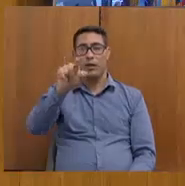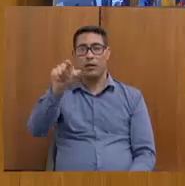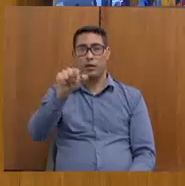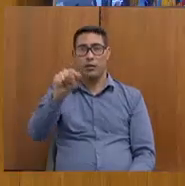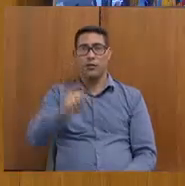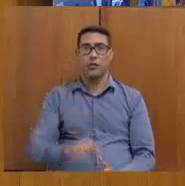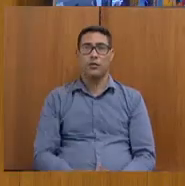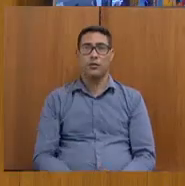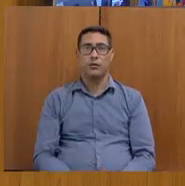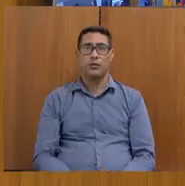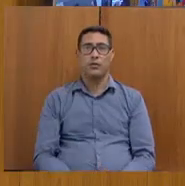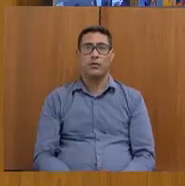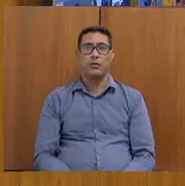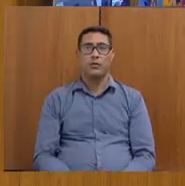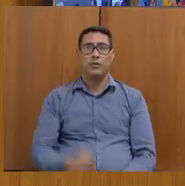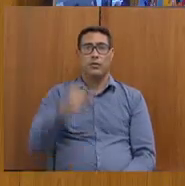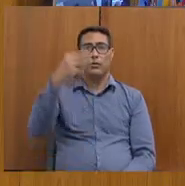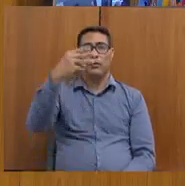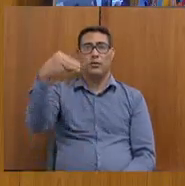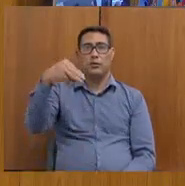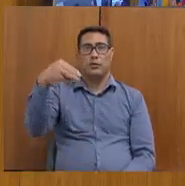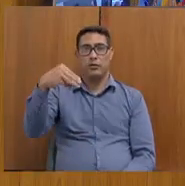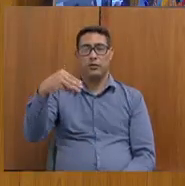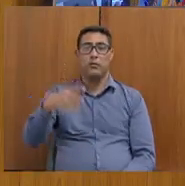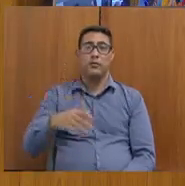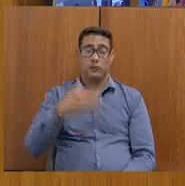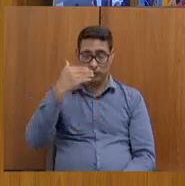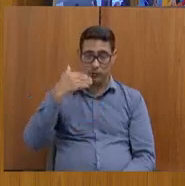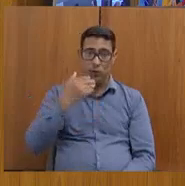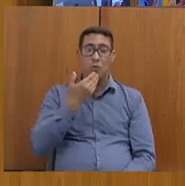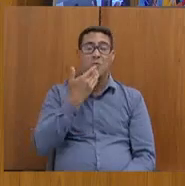Três minutos. Presidente, boa tarde.